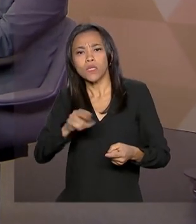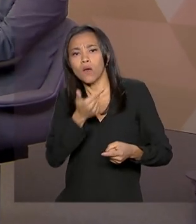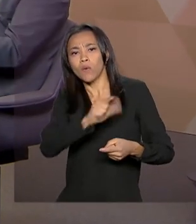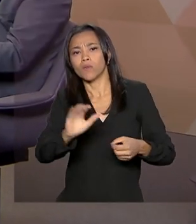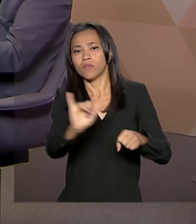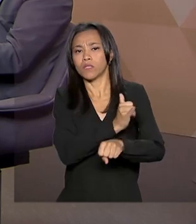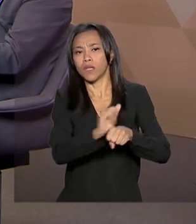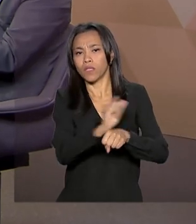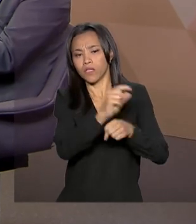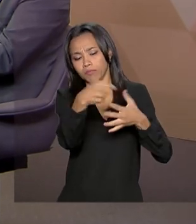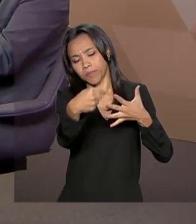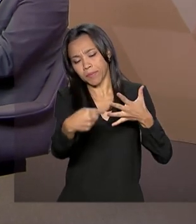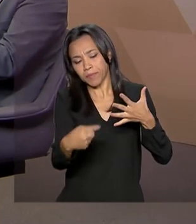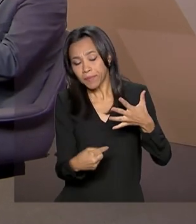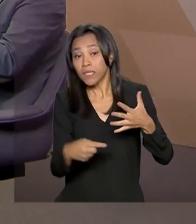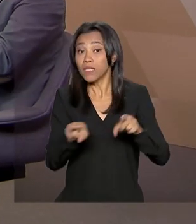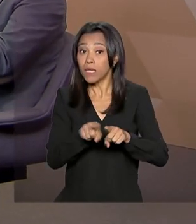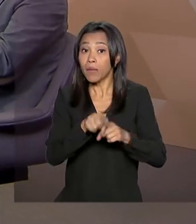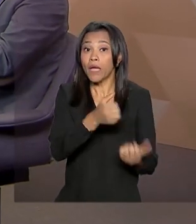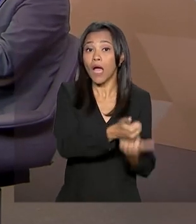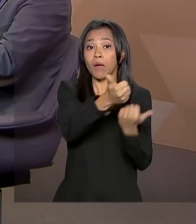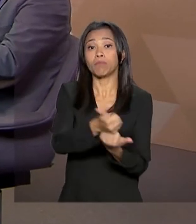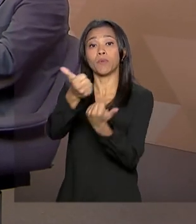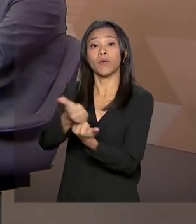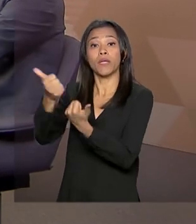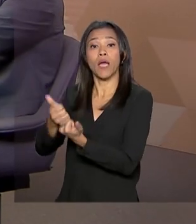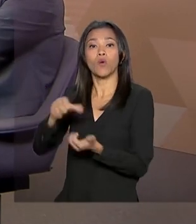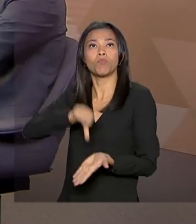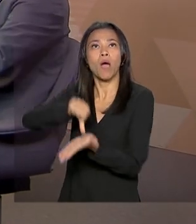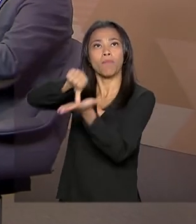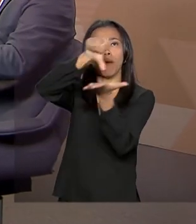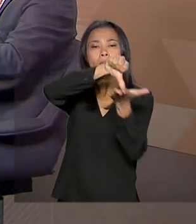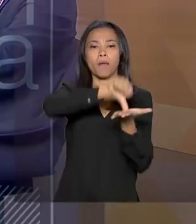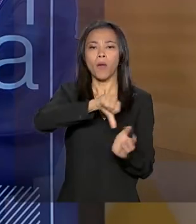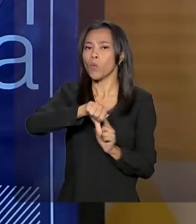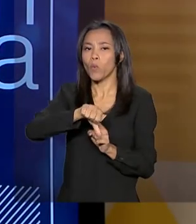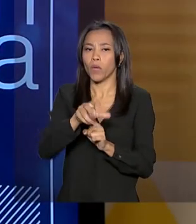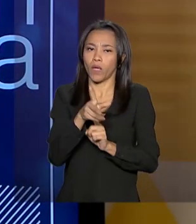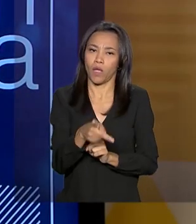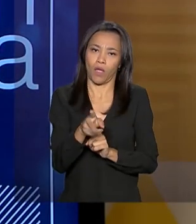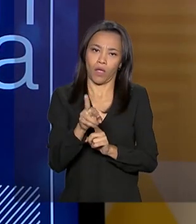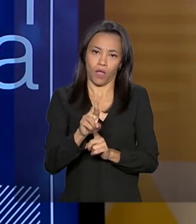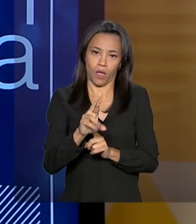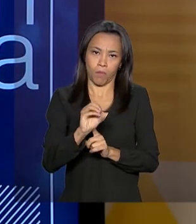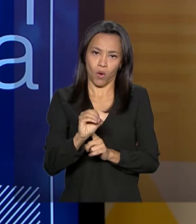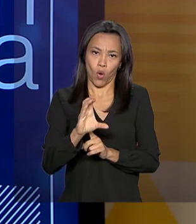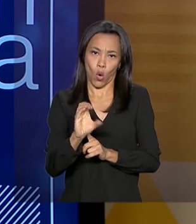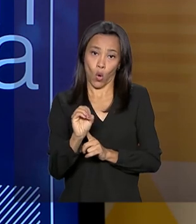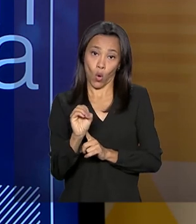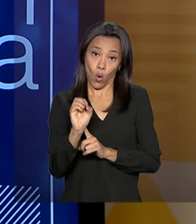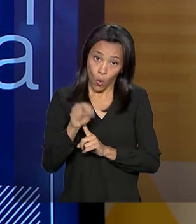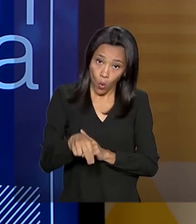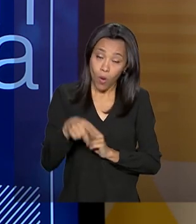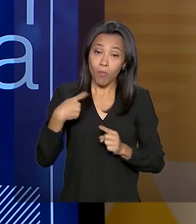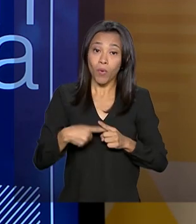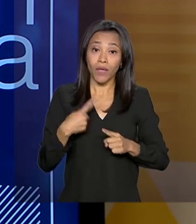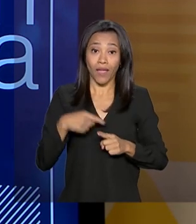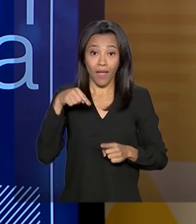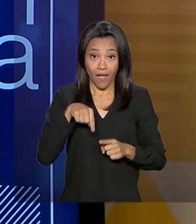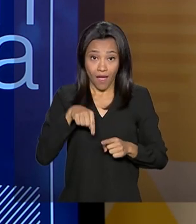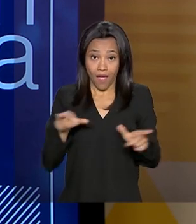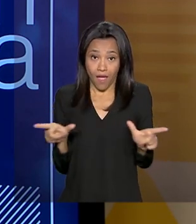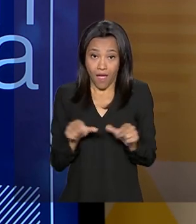pensando em reforçar os PROCONs, né, porque a Senacom coordena um sistema que envolve mais de 900